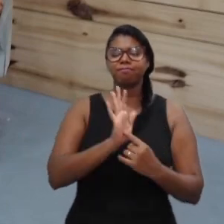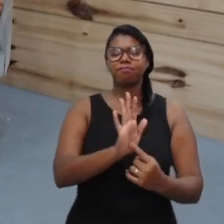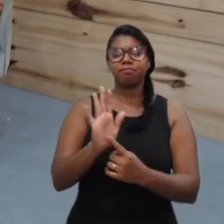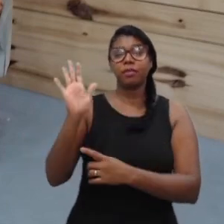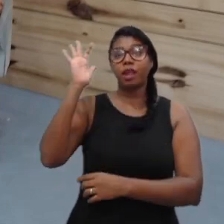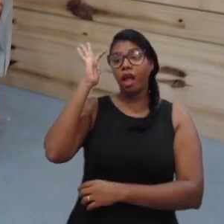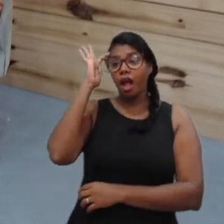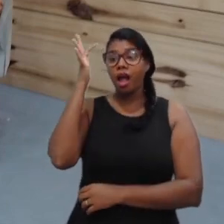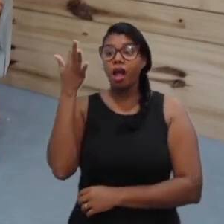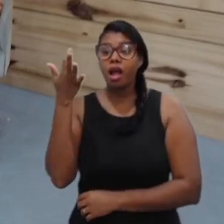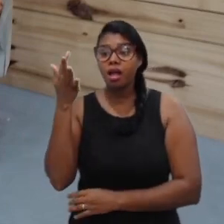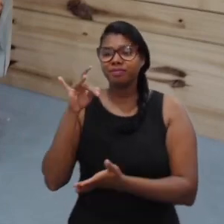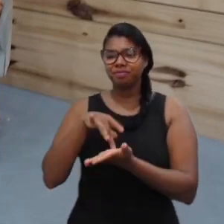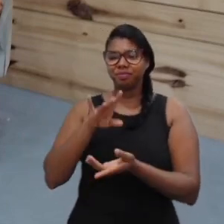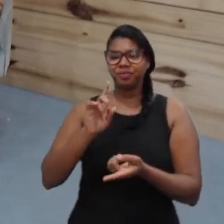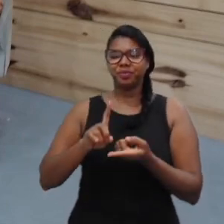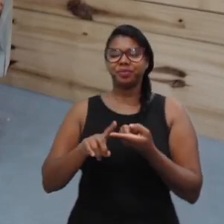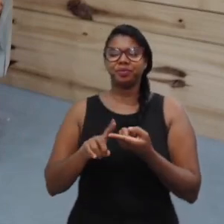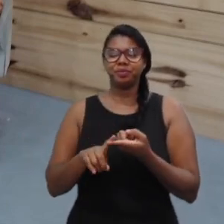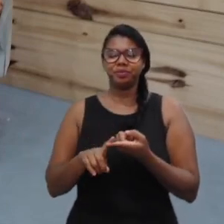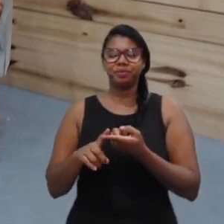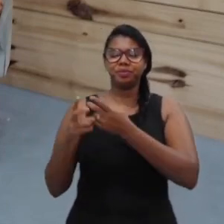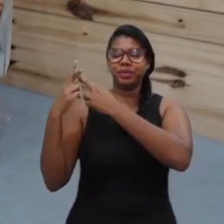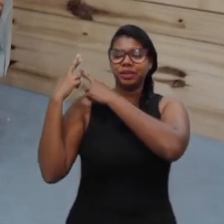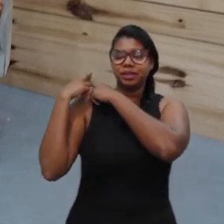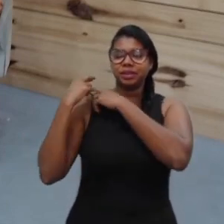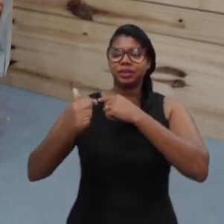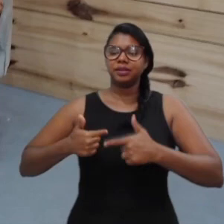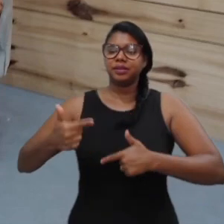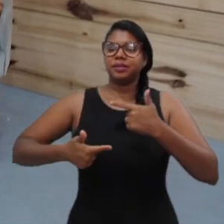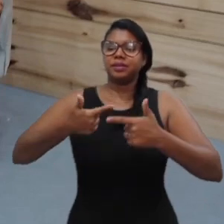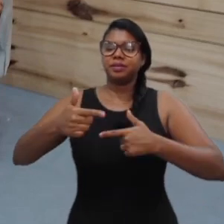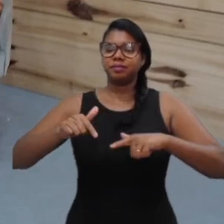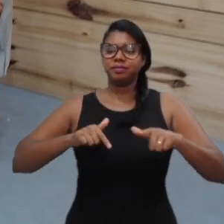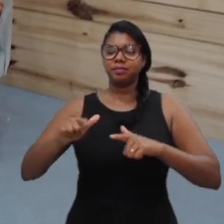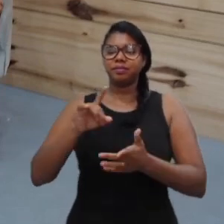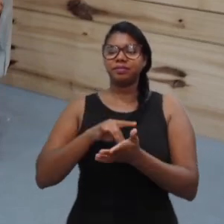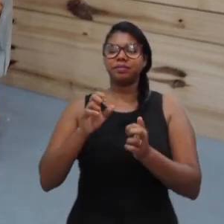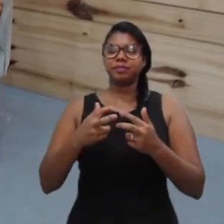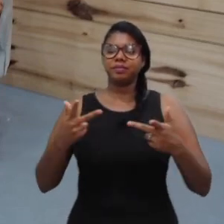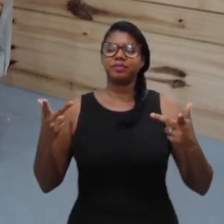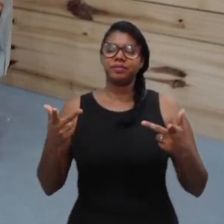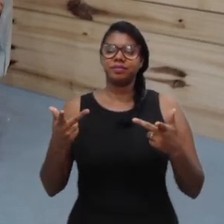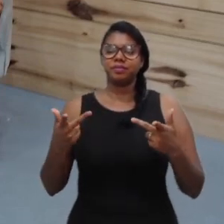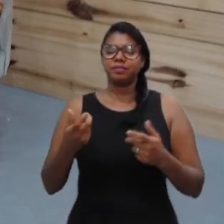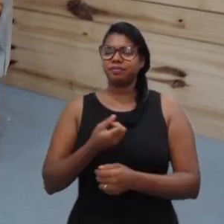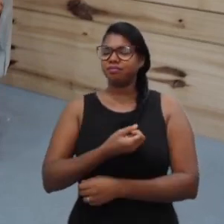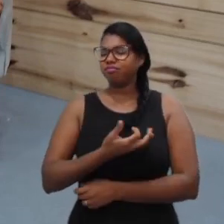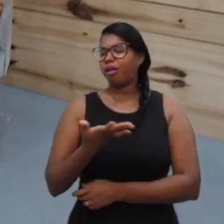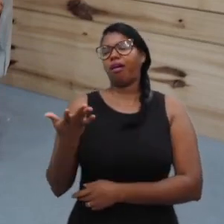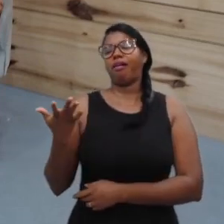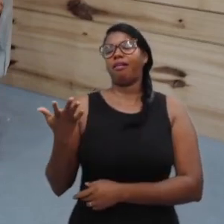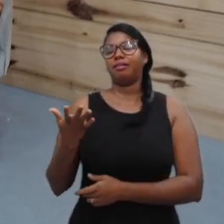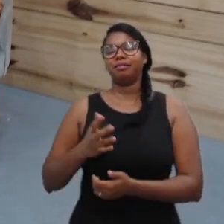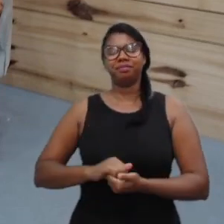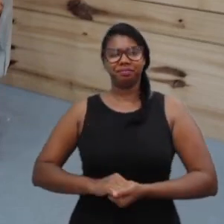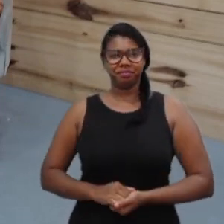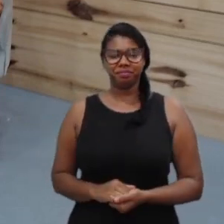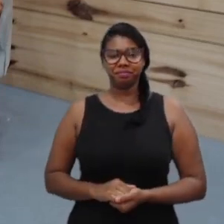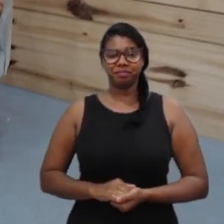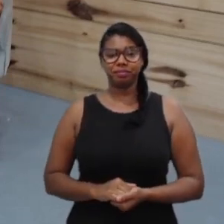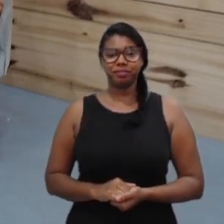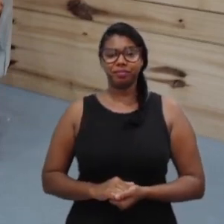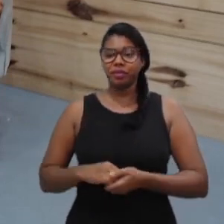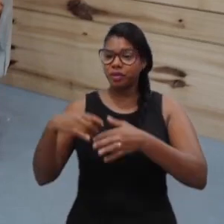decisão que eu assumi de trabalho, coisas que são inúmeras. Se eu fosse falar de todas,